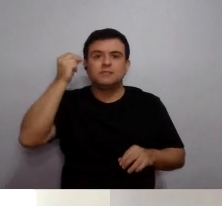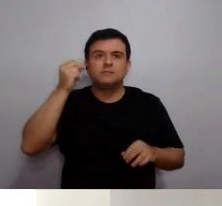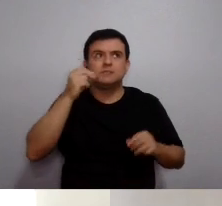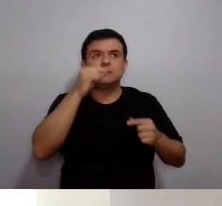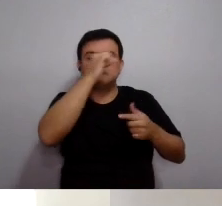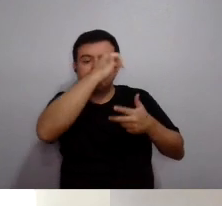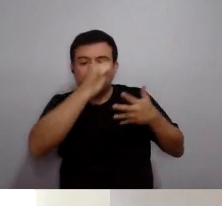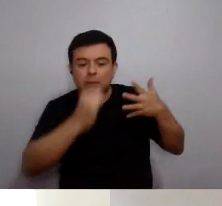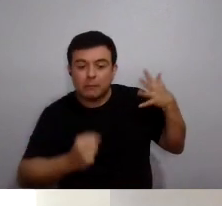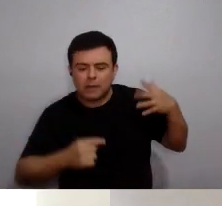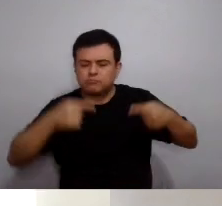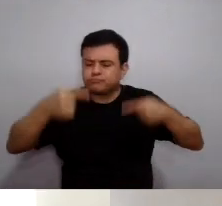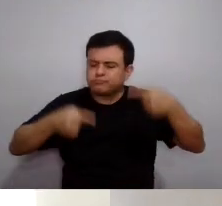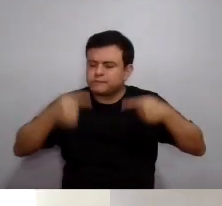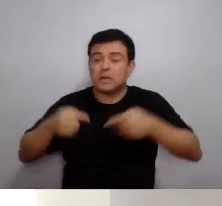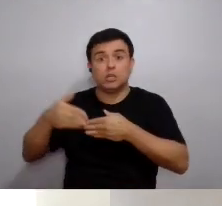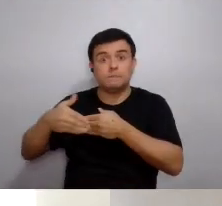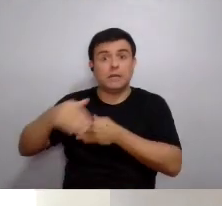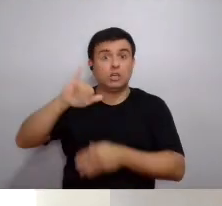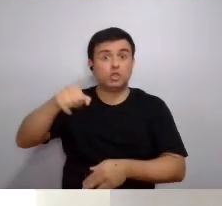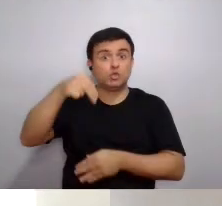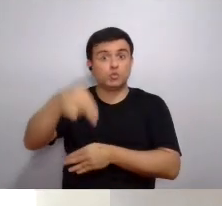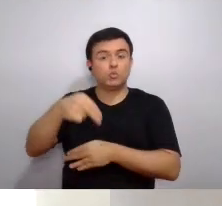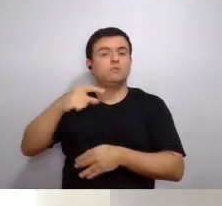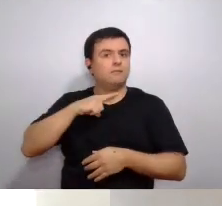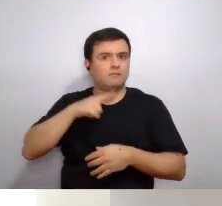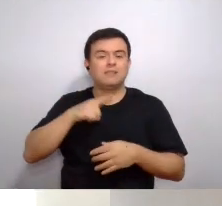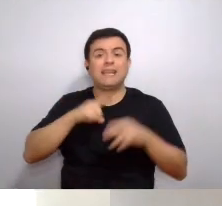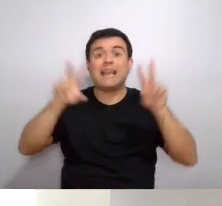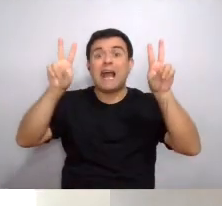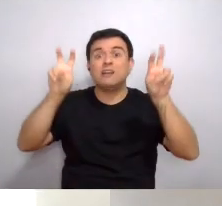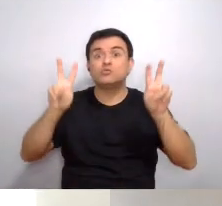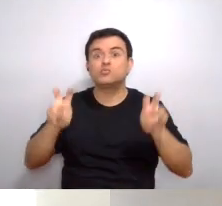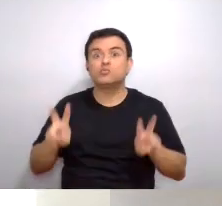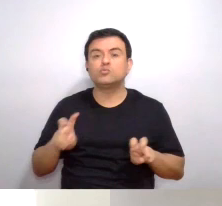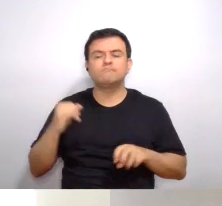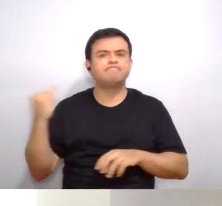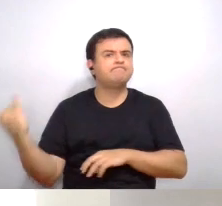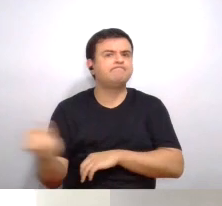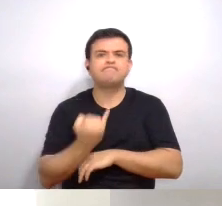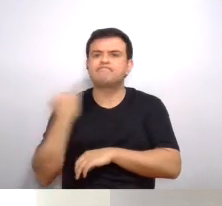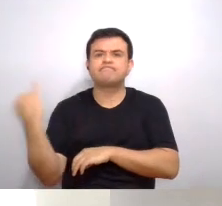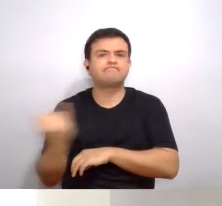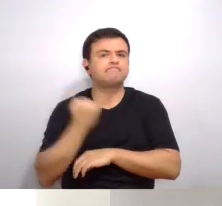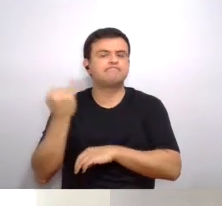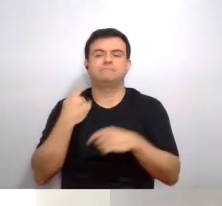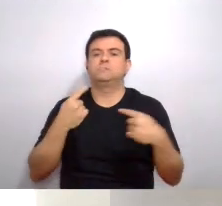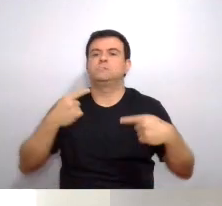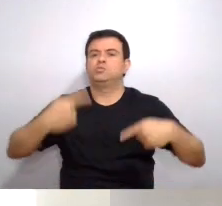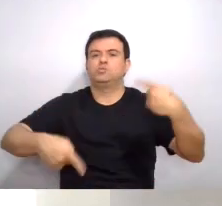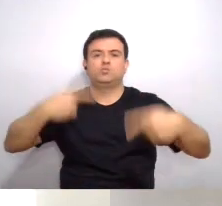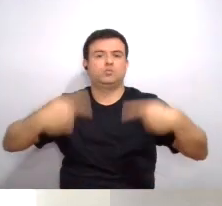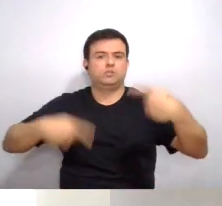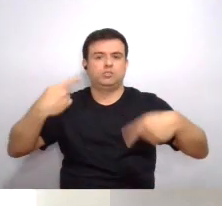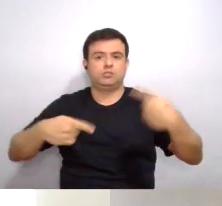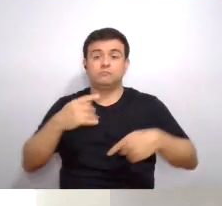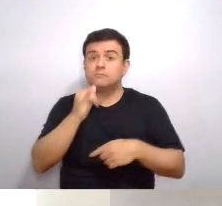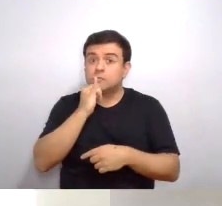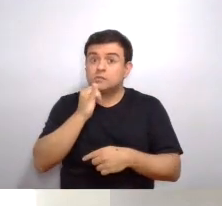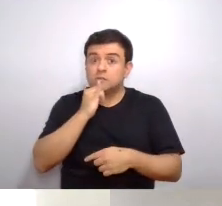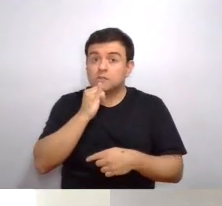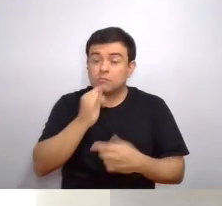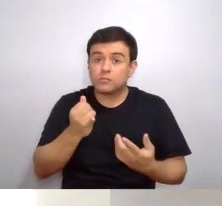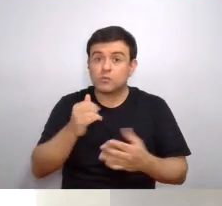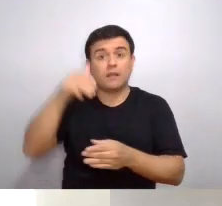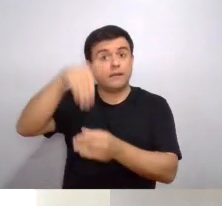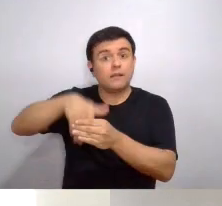nós temos a partir de junho grandes assuntos a serem tratados, inclusive, por